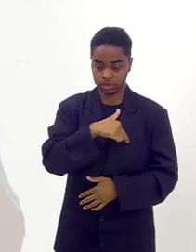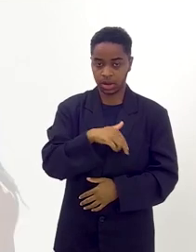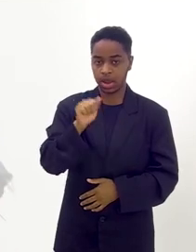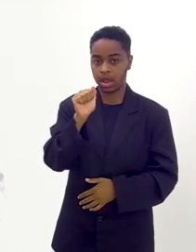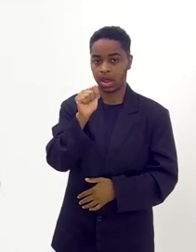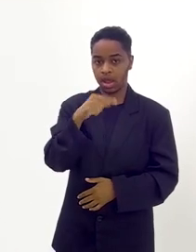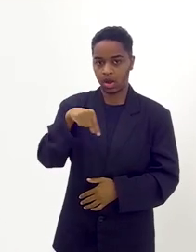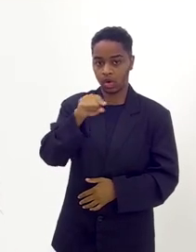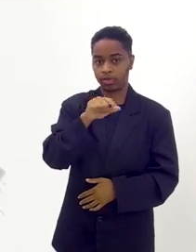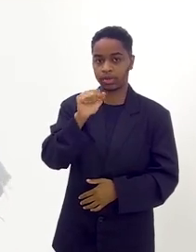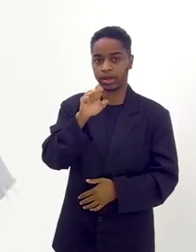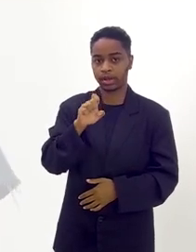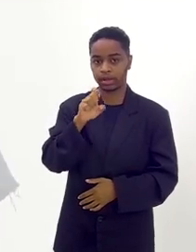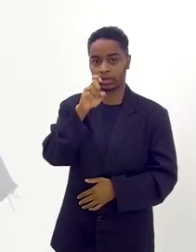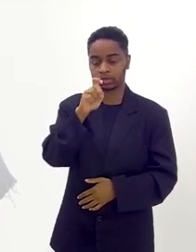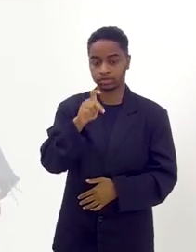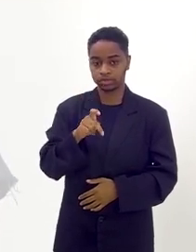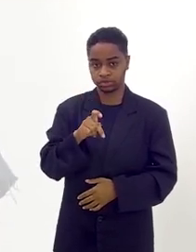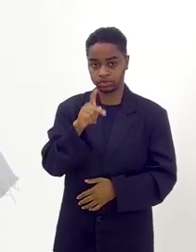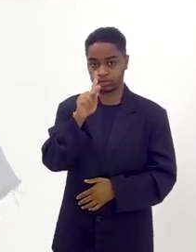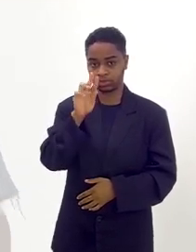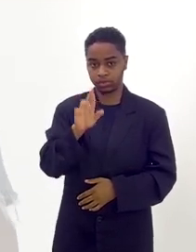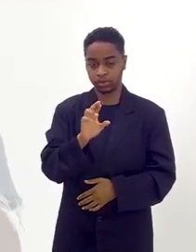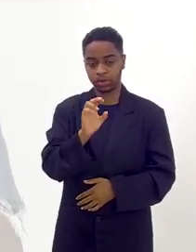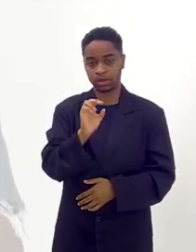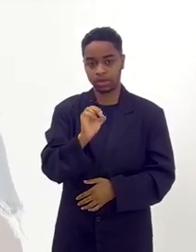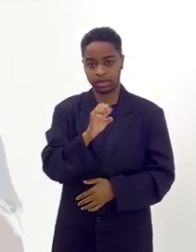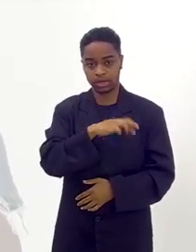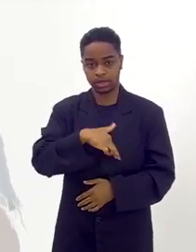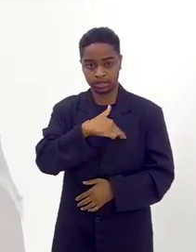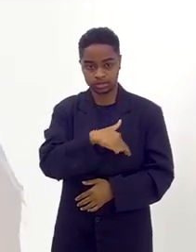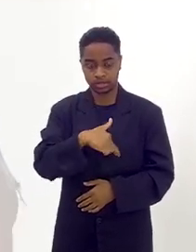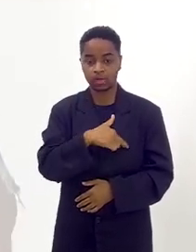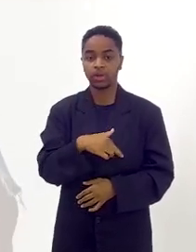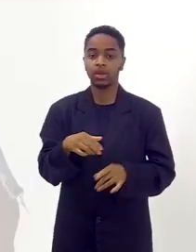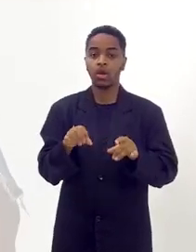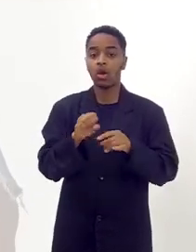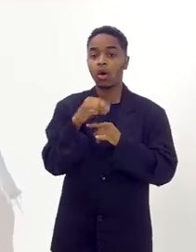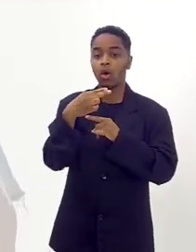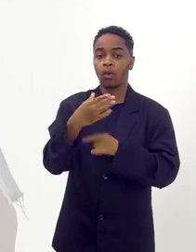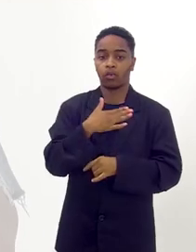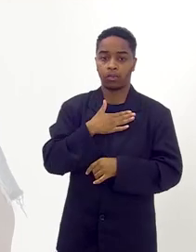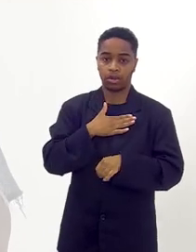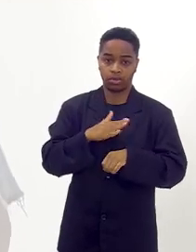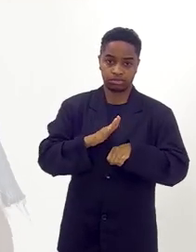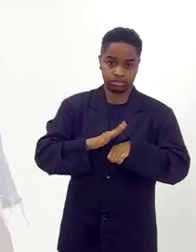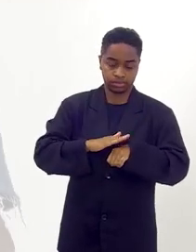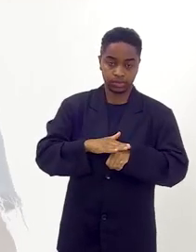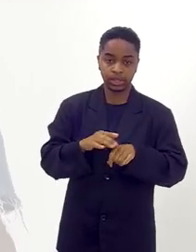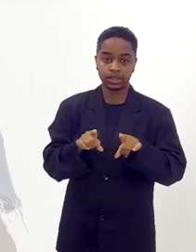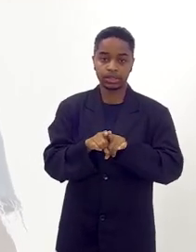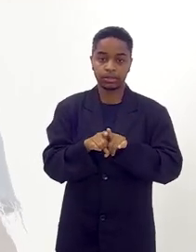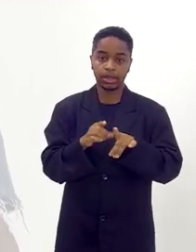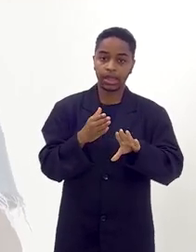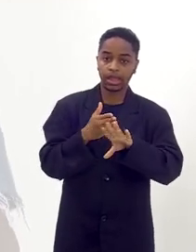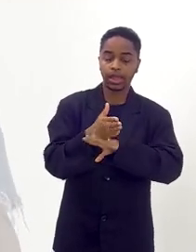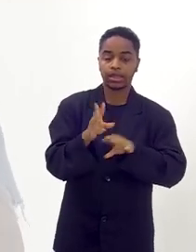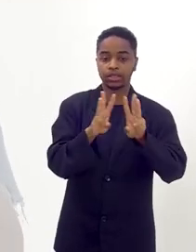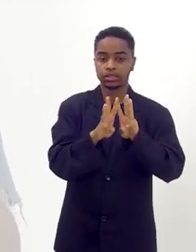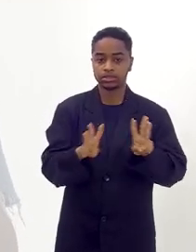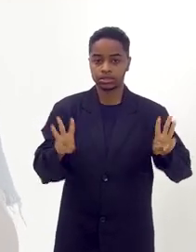arroba Expo Religião ou arroba Luzia Lacerda. Vai lá ou entra no nosso site,